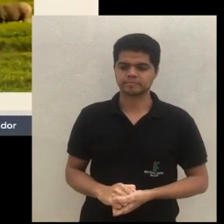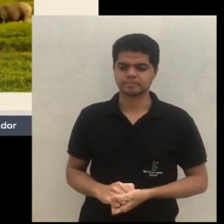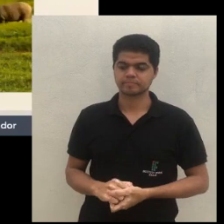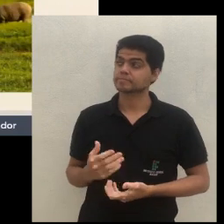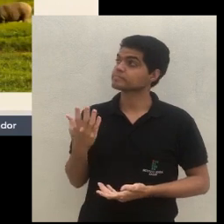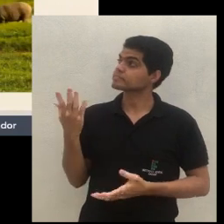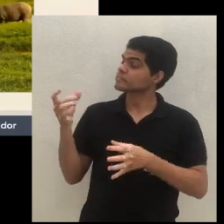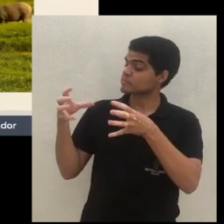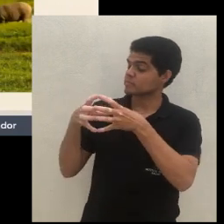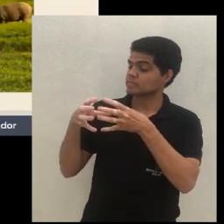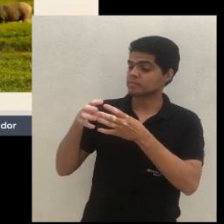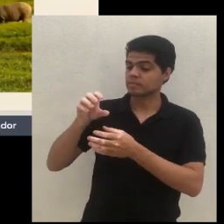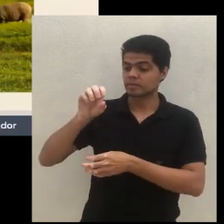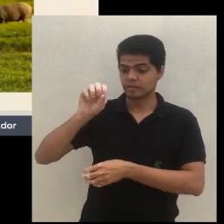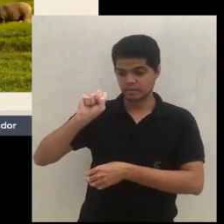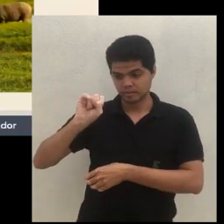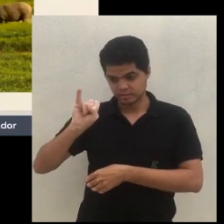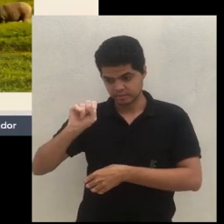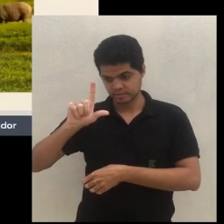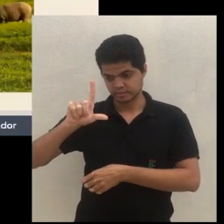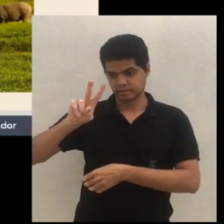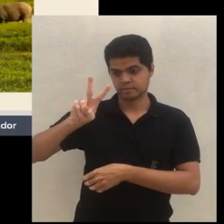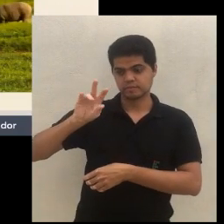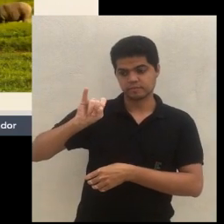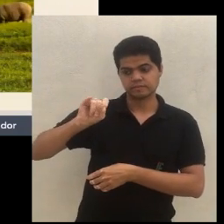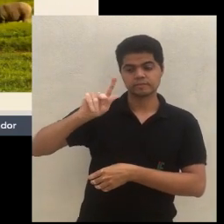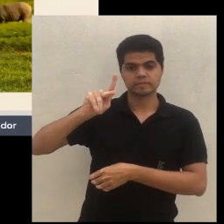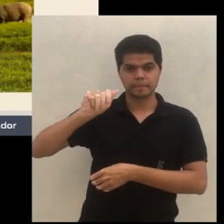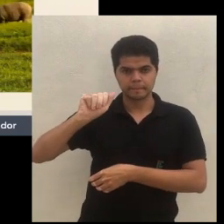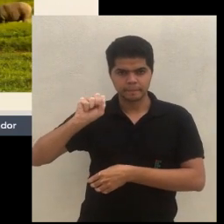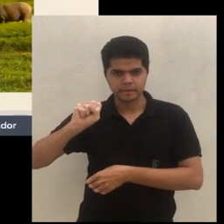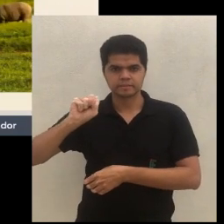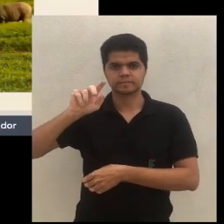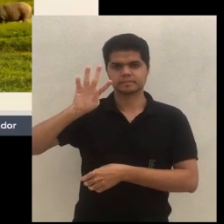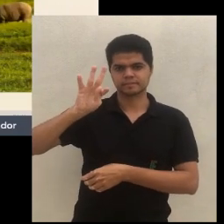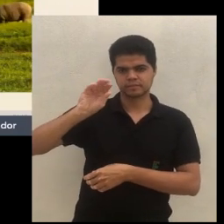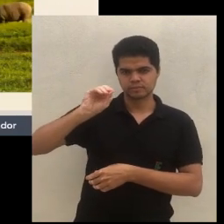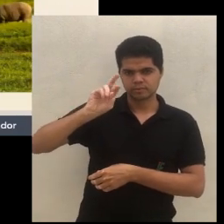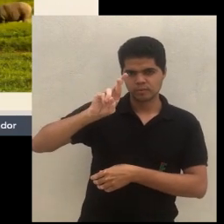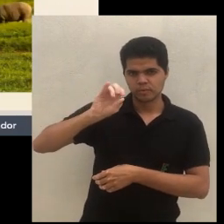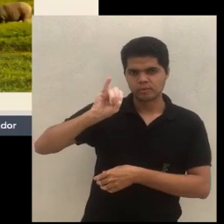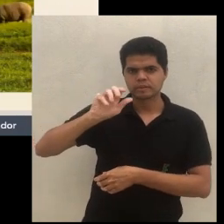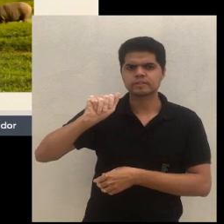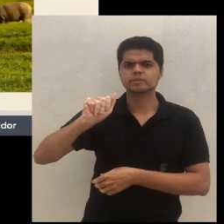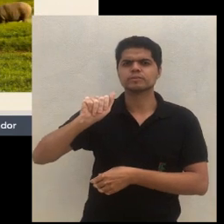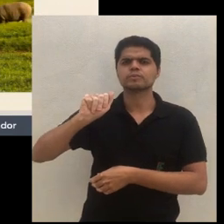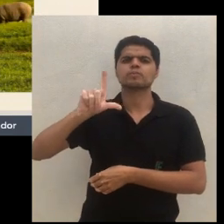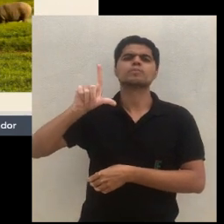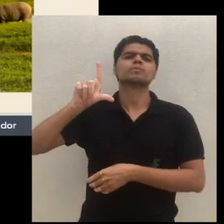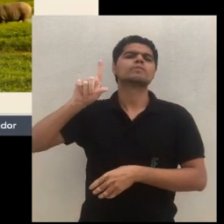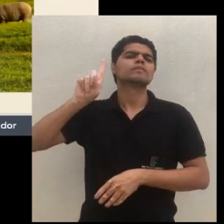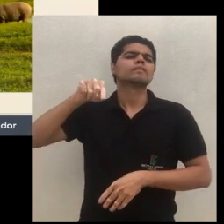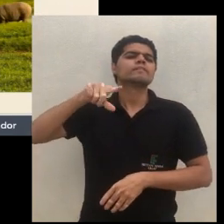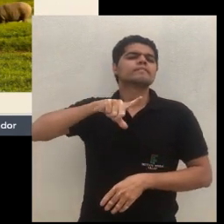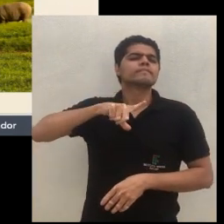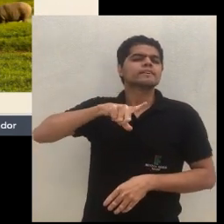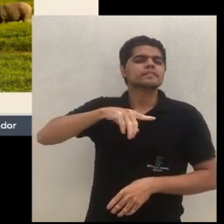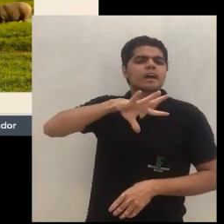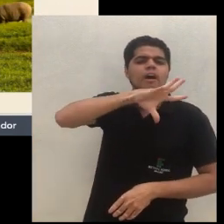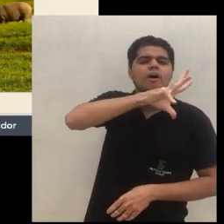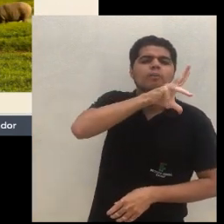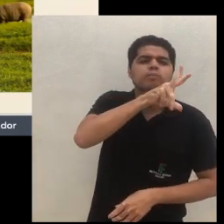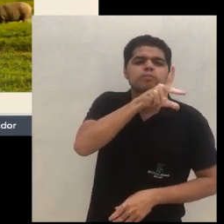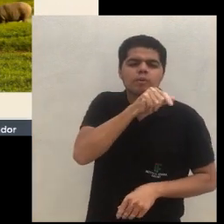o sistema silvipastoril, que eu vou ter animais com o cultivo de árvores. E vocês estão vendo aqui,